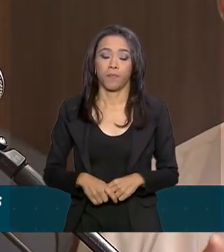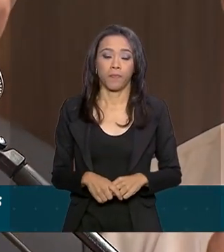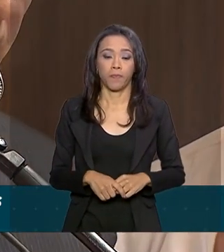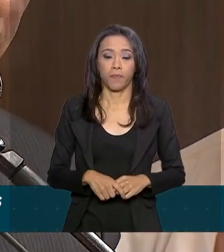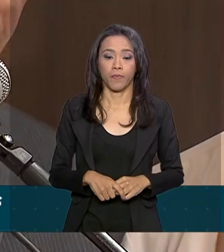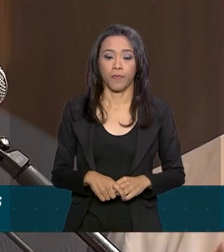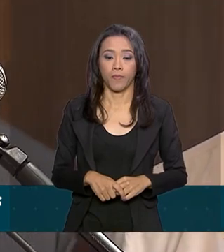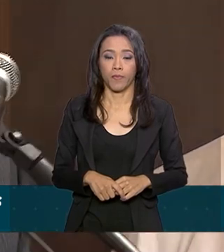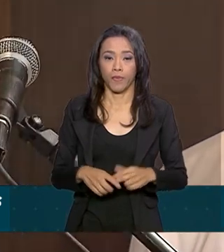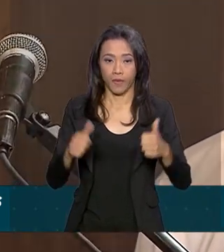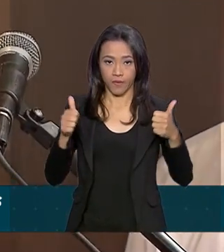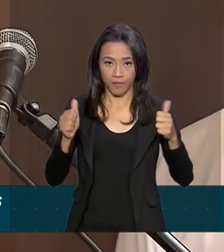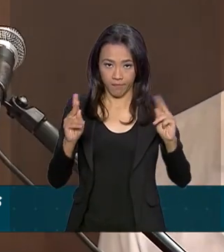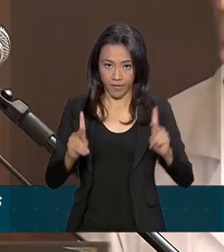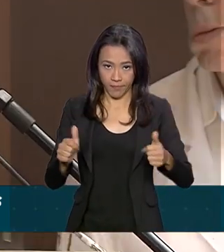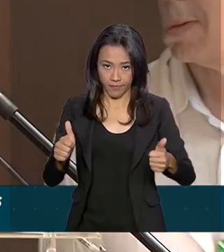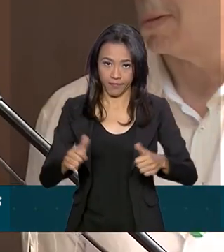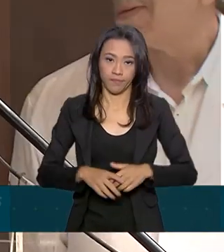Paz e bem.